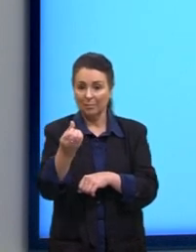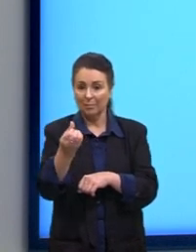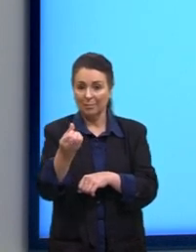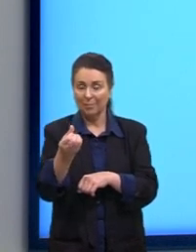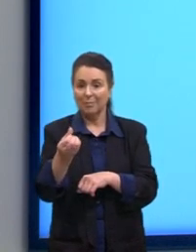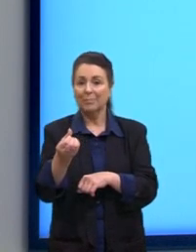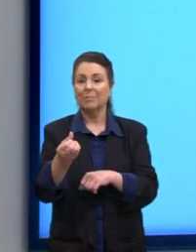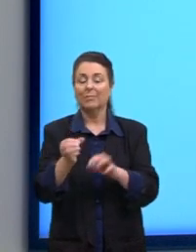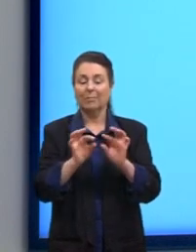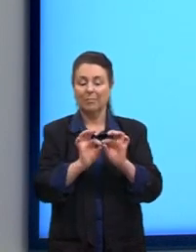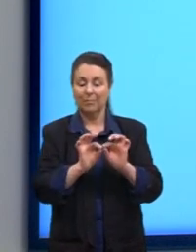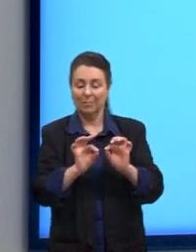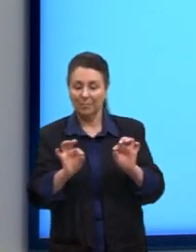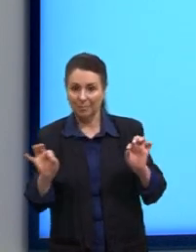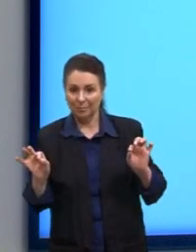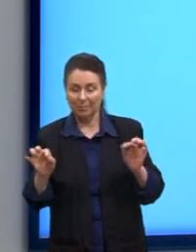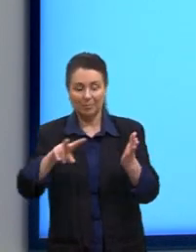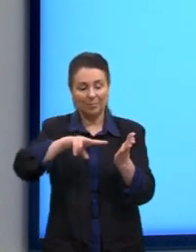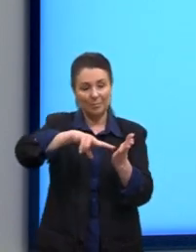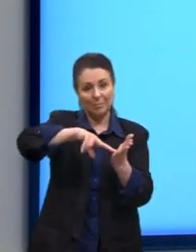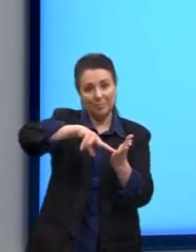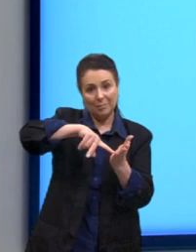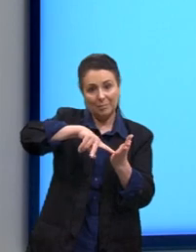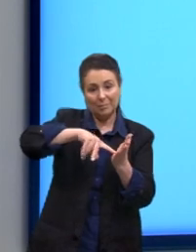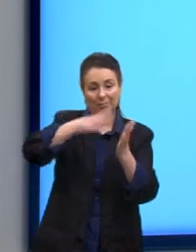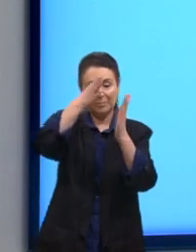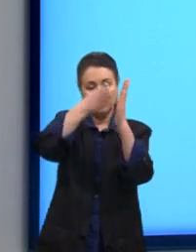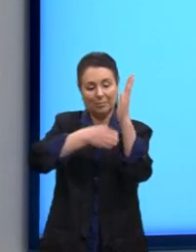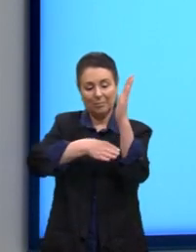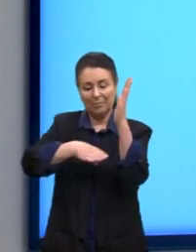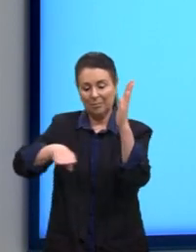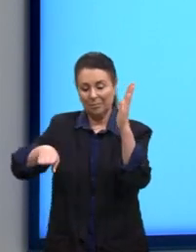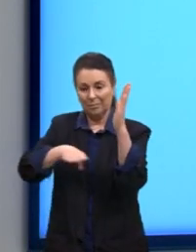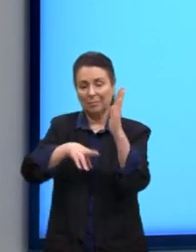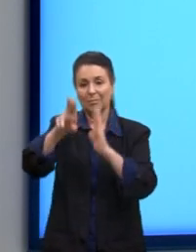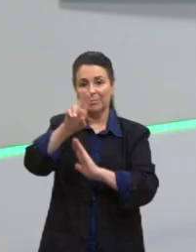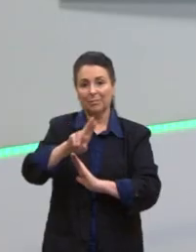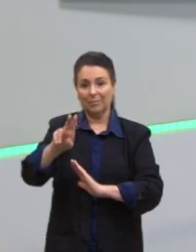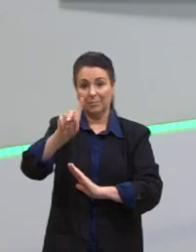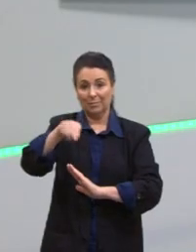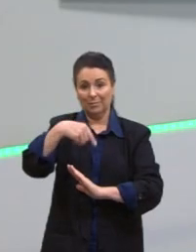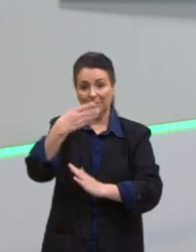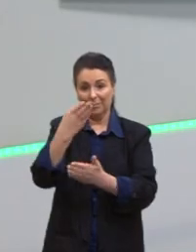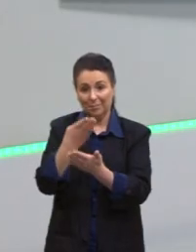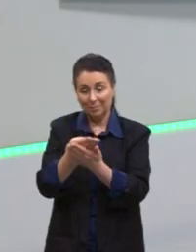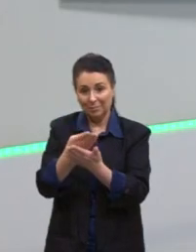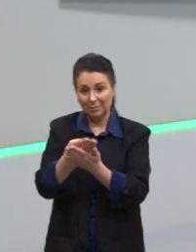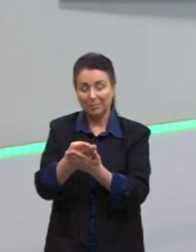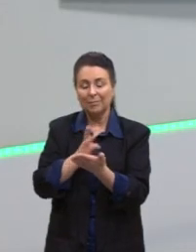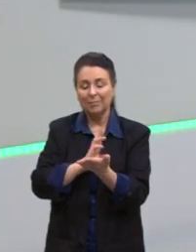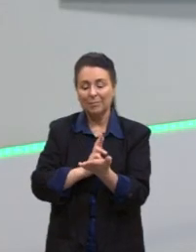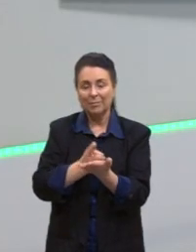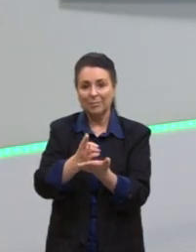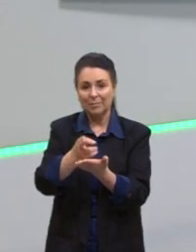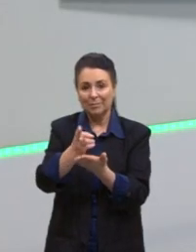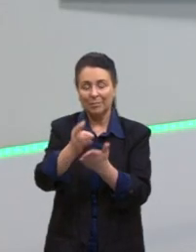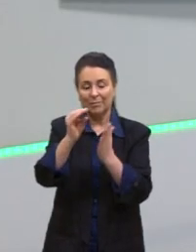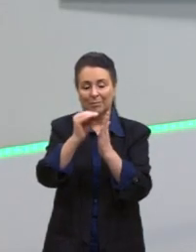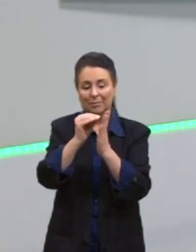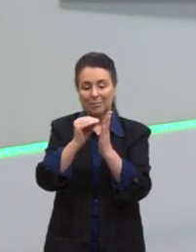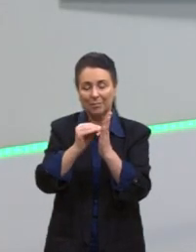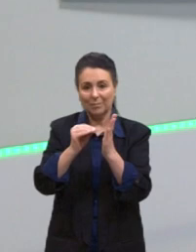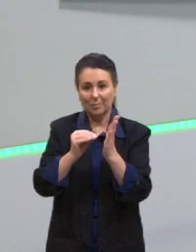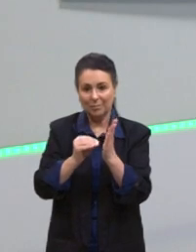reta e circunferência no plano cartesiano. Na próxima aula, nós vamos dar continuidade nesse conteúdo.